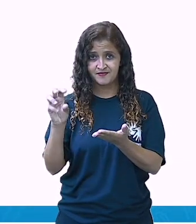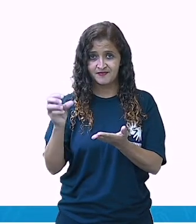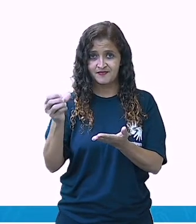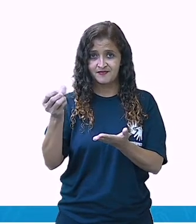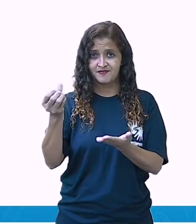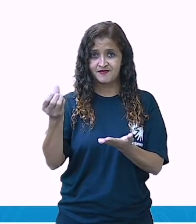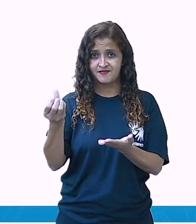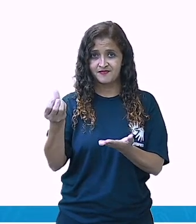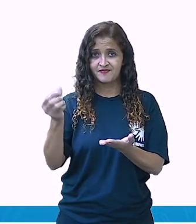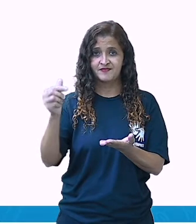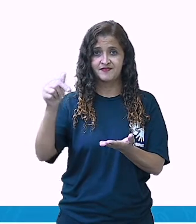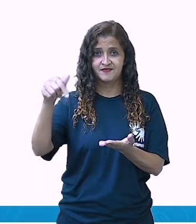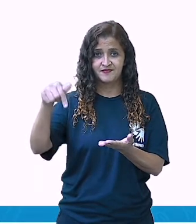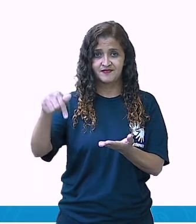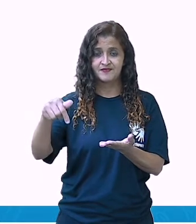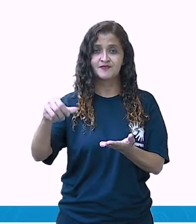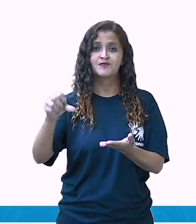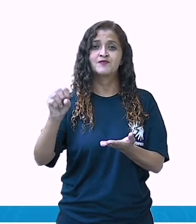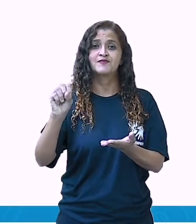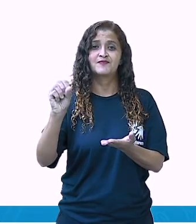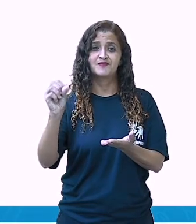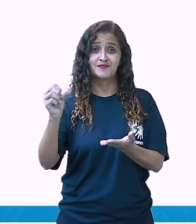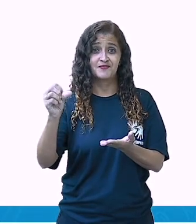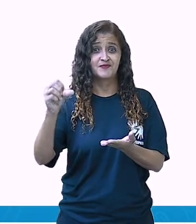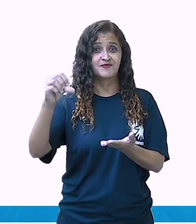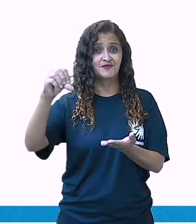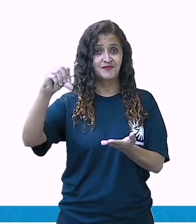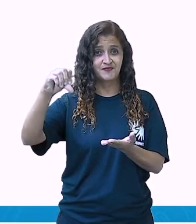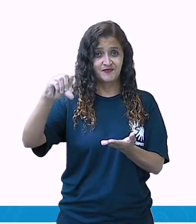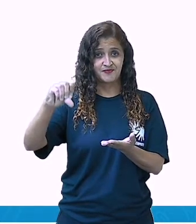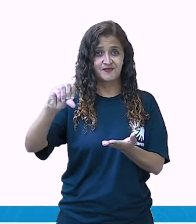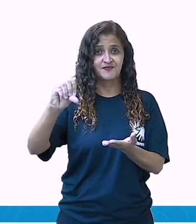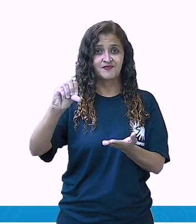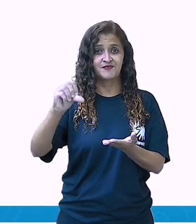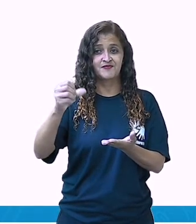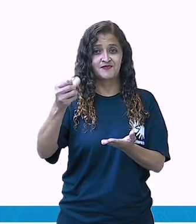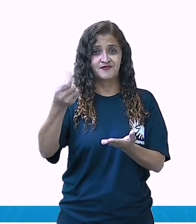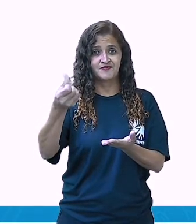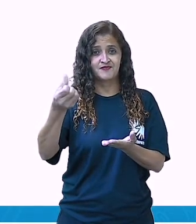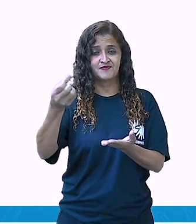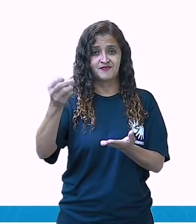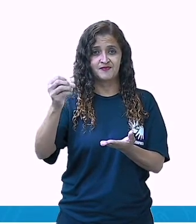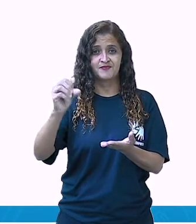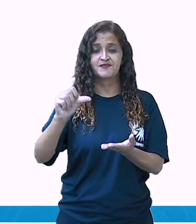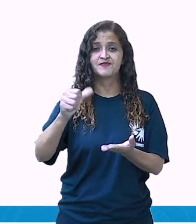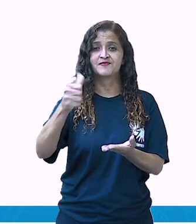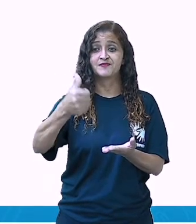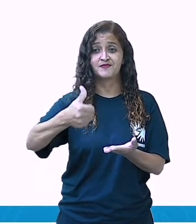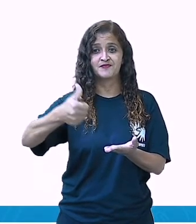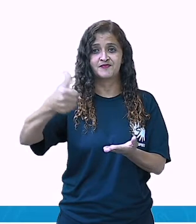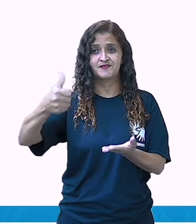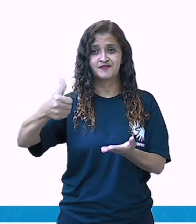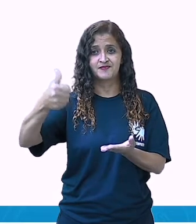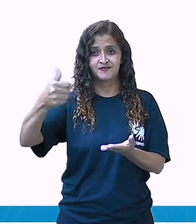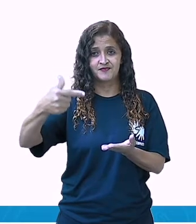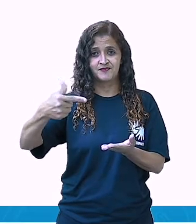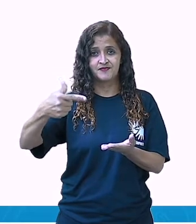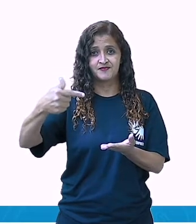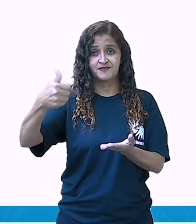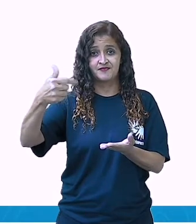cinco, seis, sete, oito, nove, dez, onze,